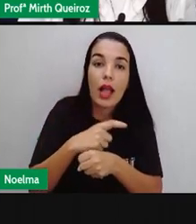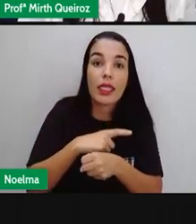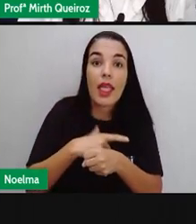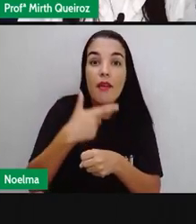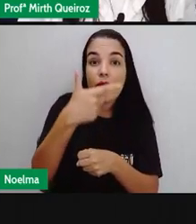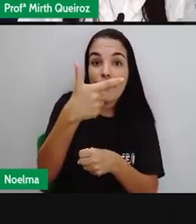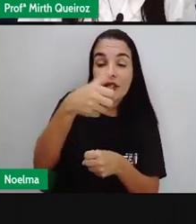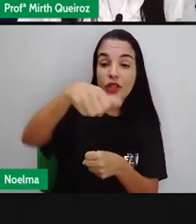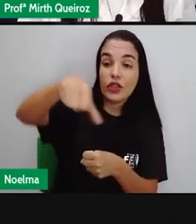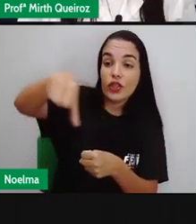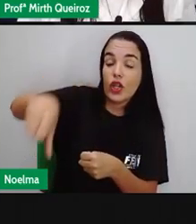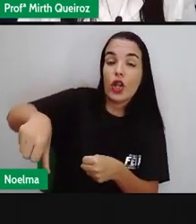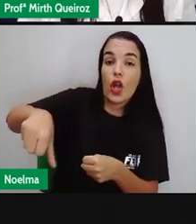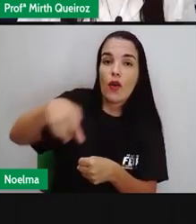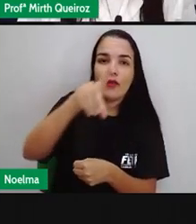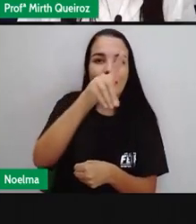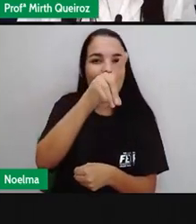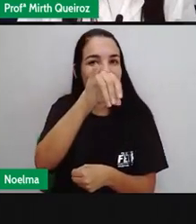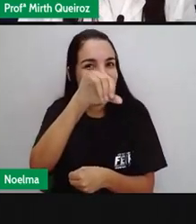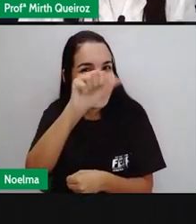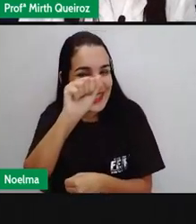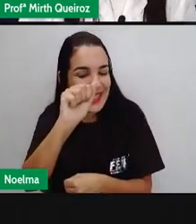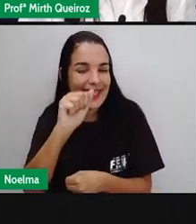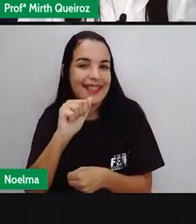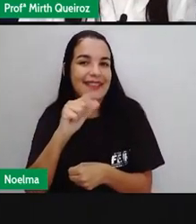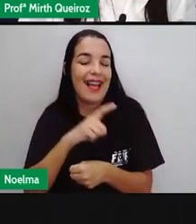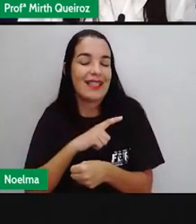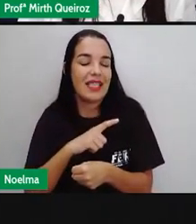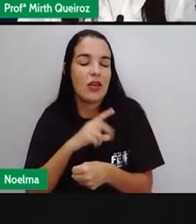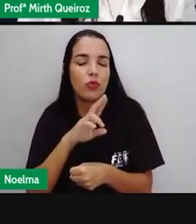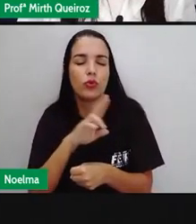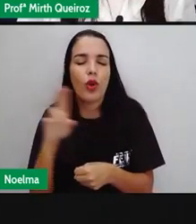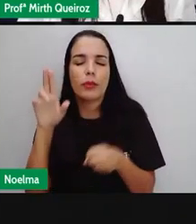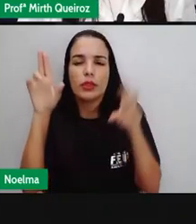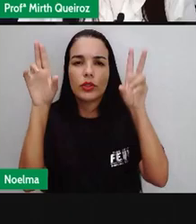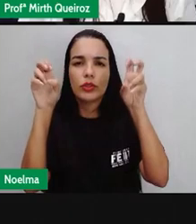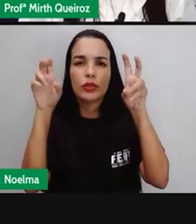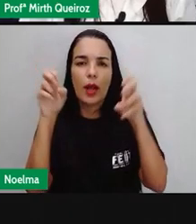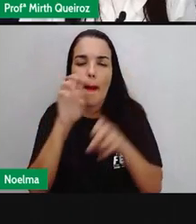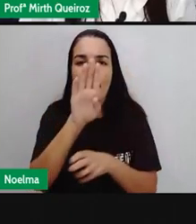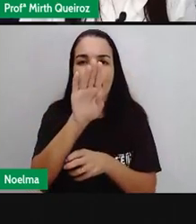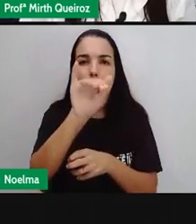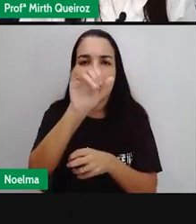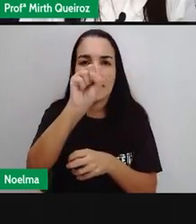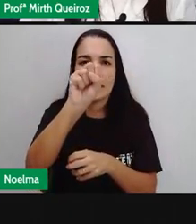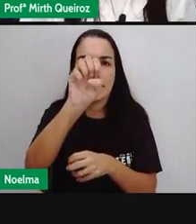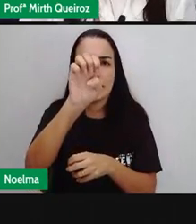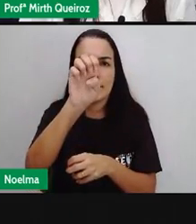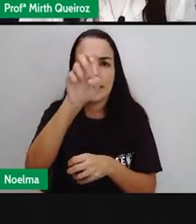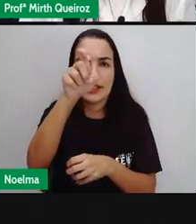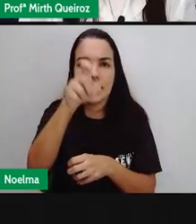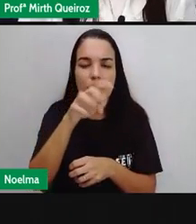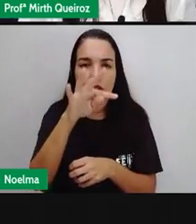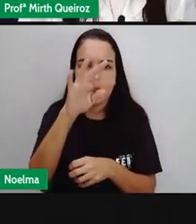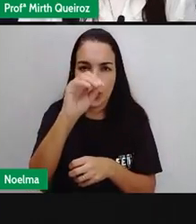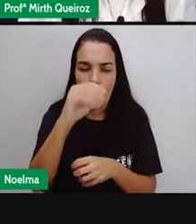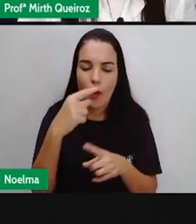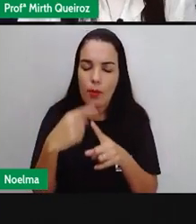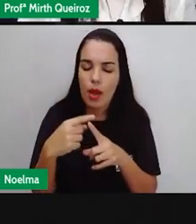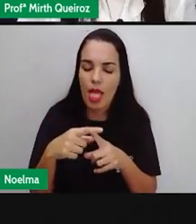é o que a gente chama De anos bissextos Por que isso, Pró? Porque um ano Tem 365 dias